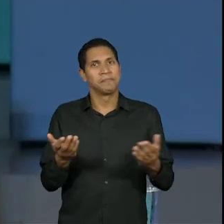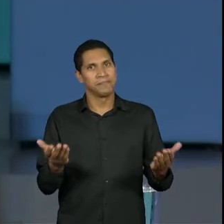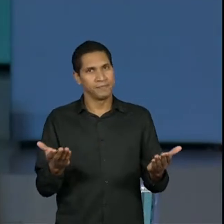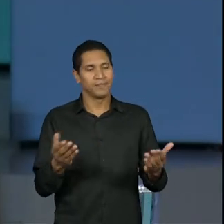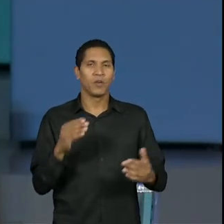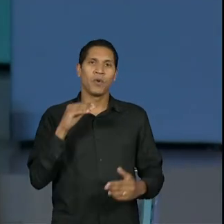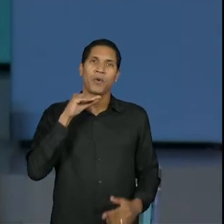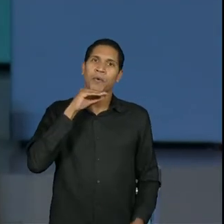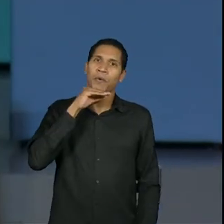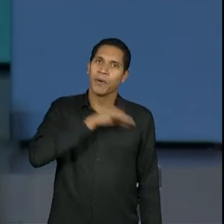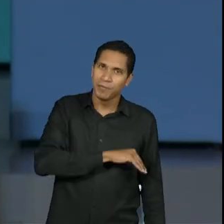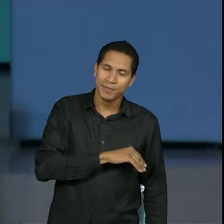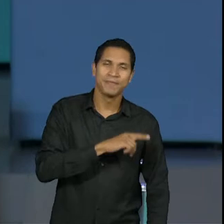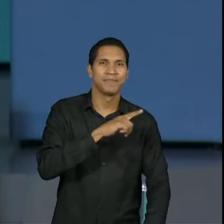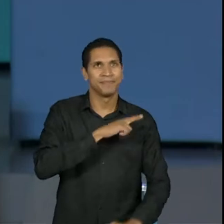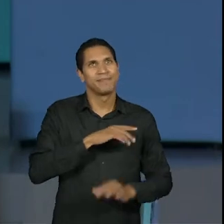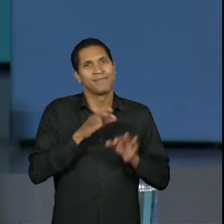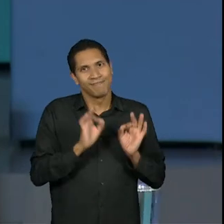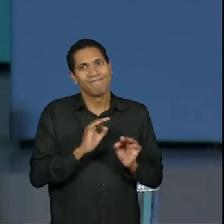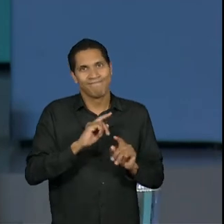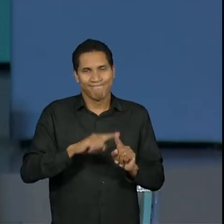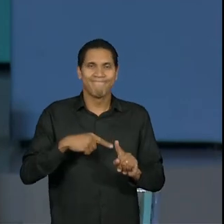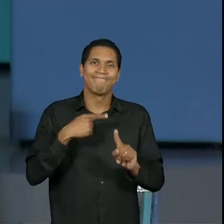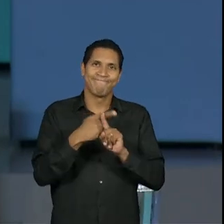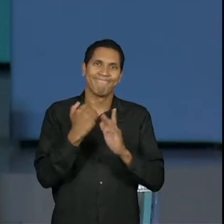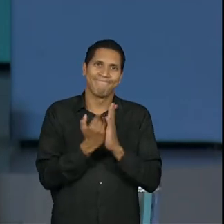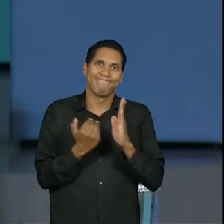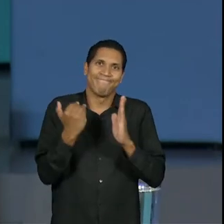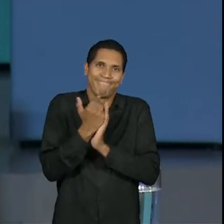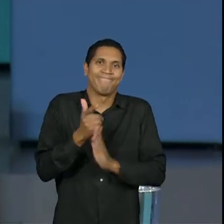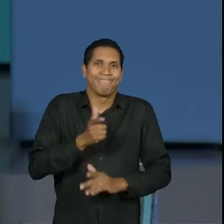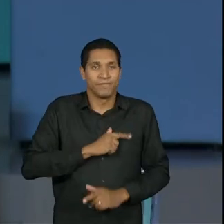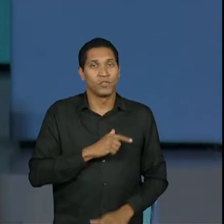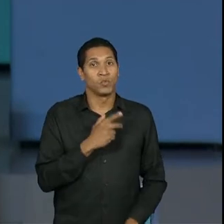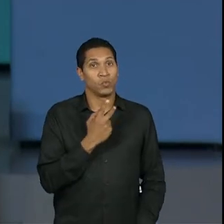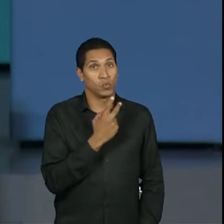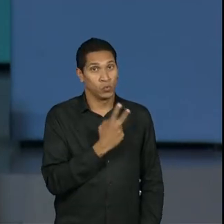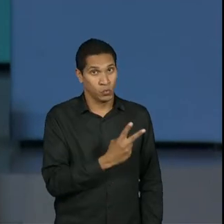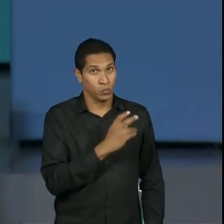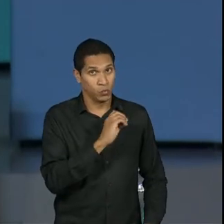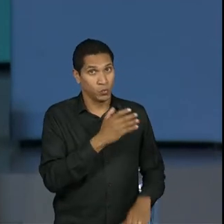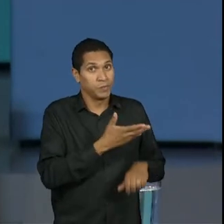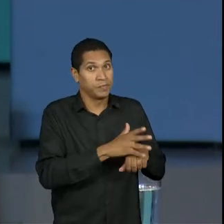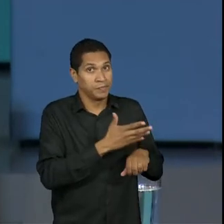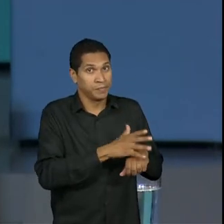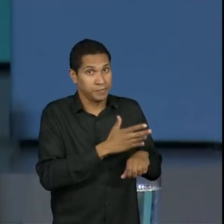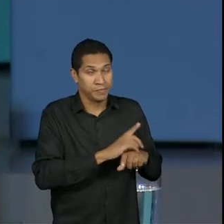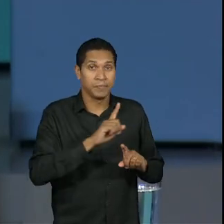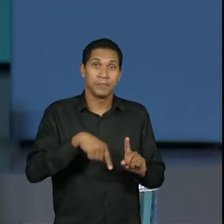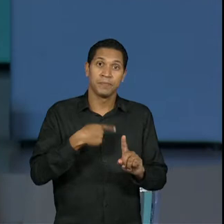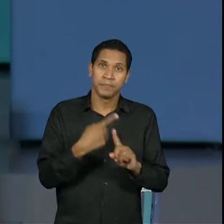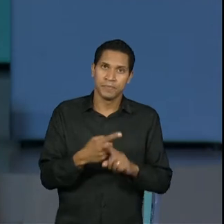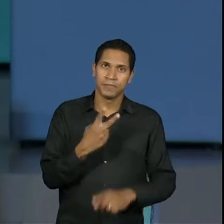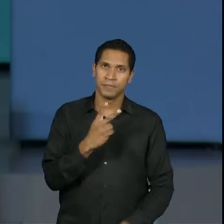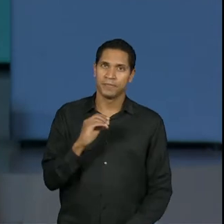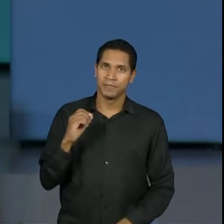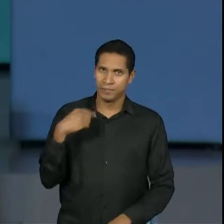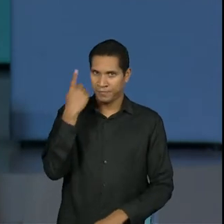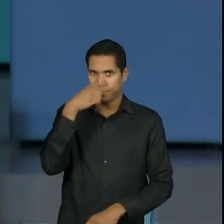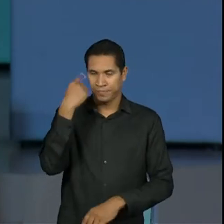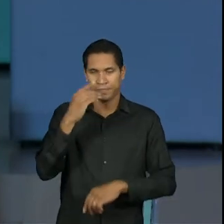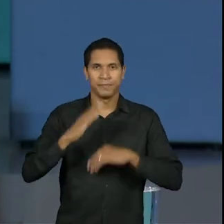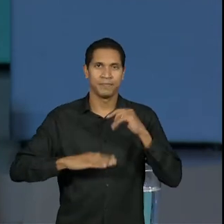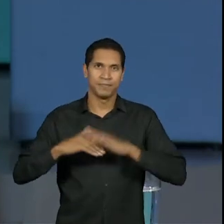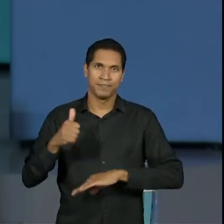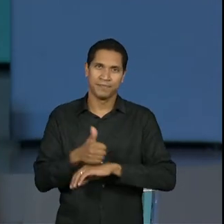É óbvio que a carga horária vai ser mais extensa, então eu tenho 200 horas de estágio mais 200 horas de atividade